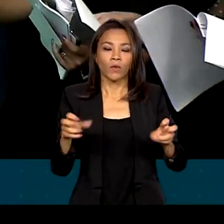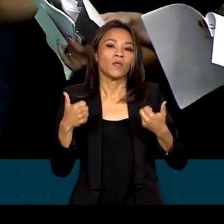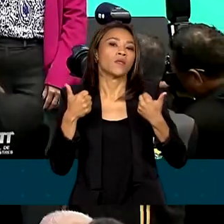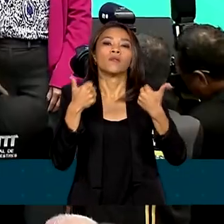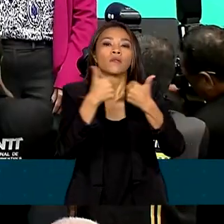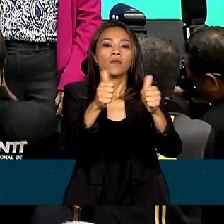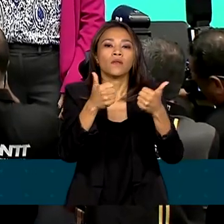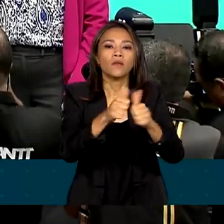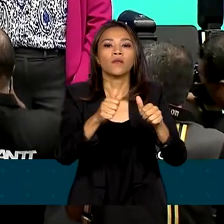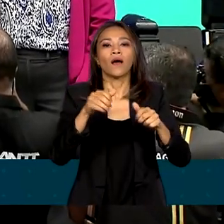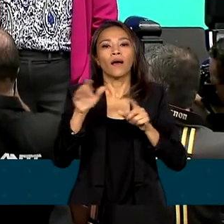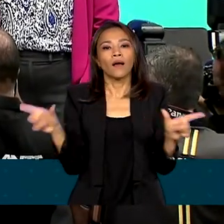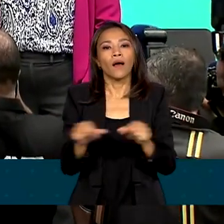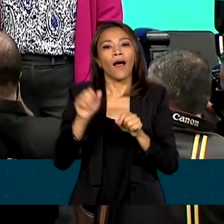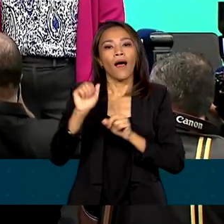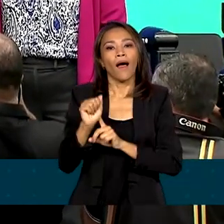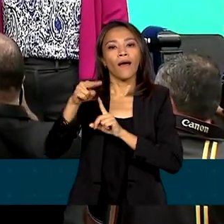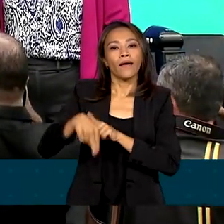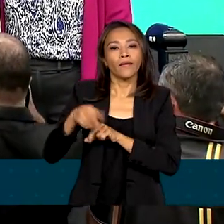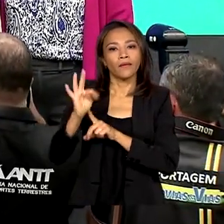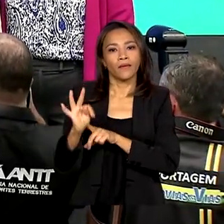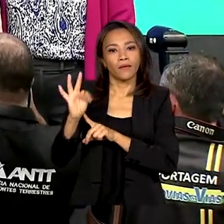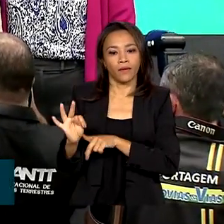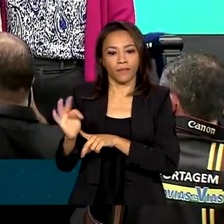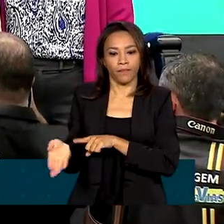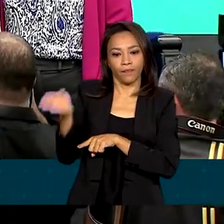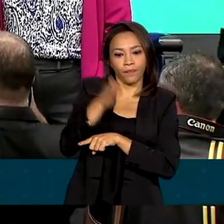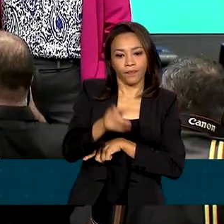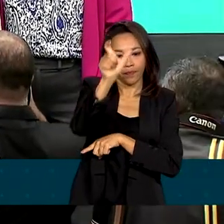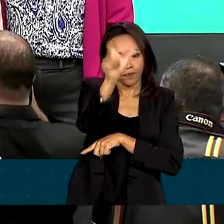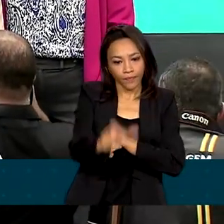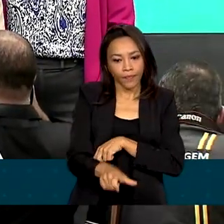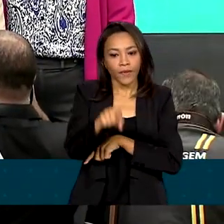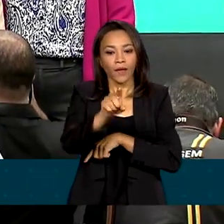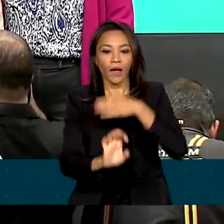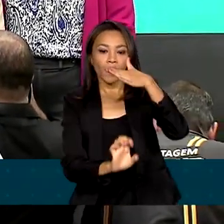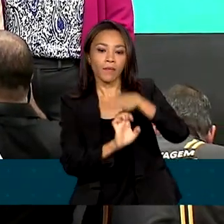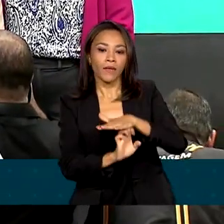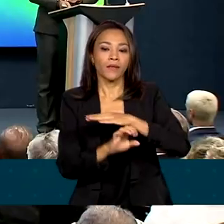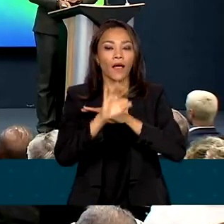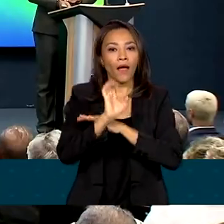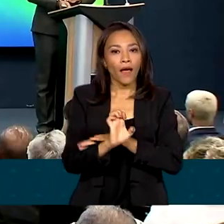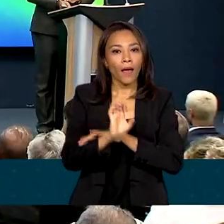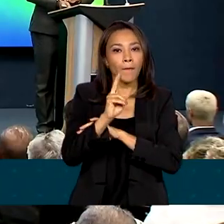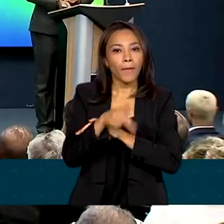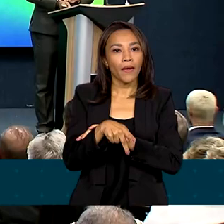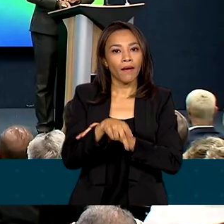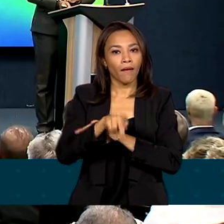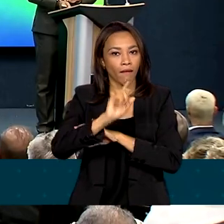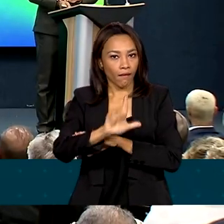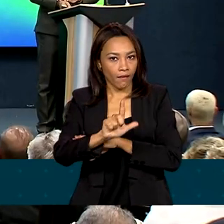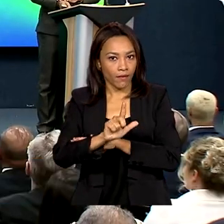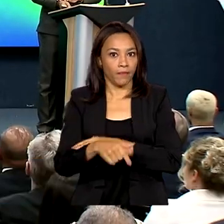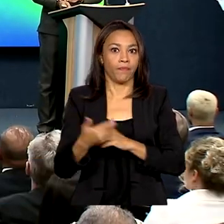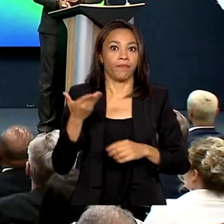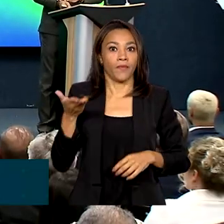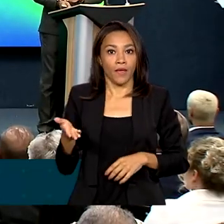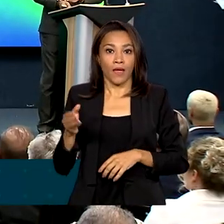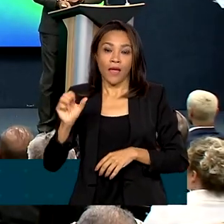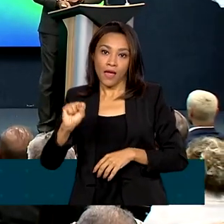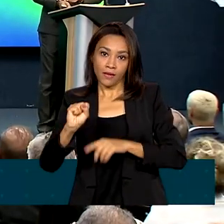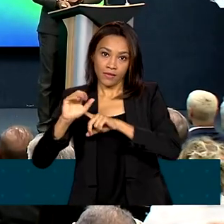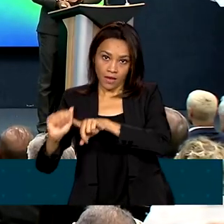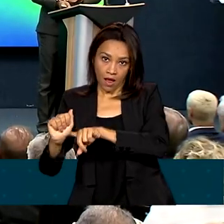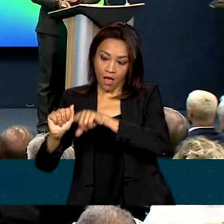ANTT, e diretor-presidente da Empresa de Planejamento e Logística, a EPL. A Infra-SA foi criada em